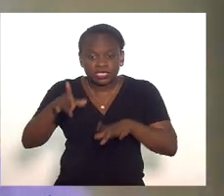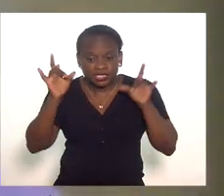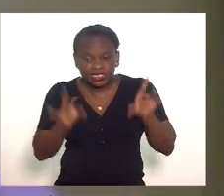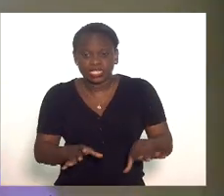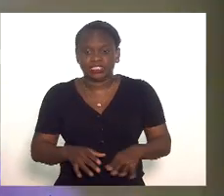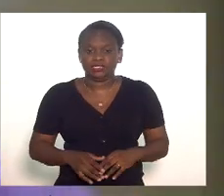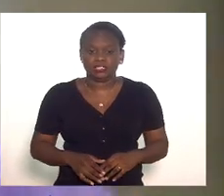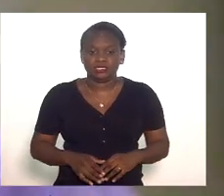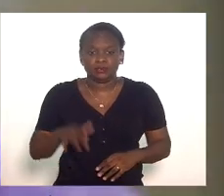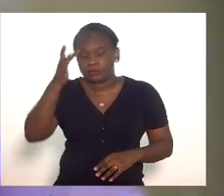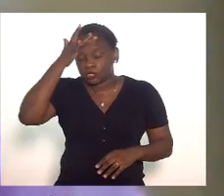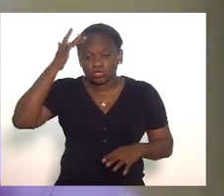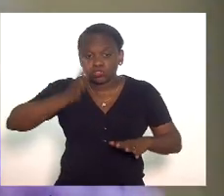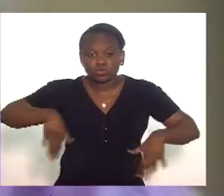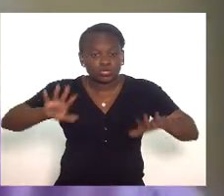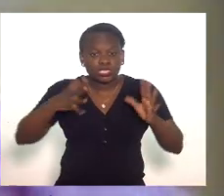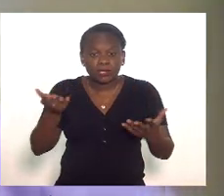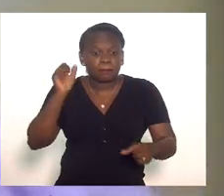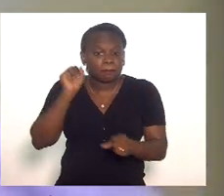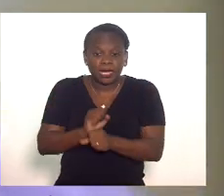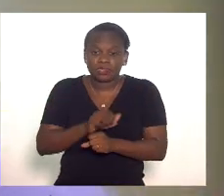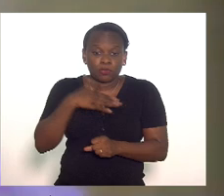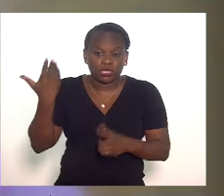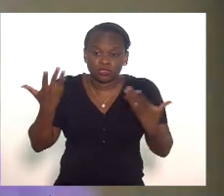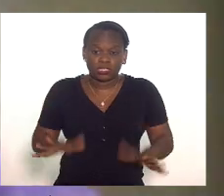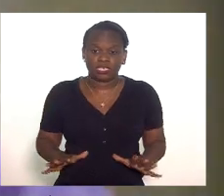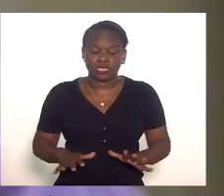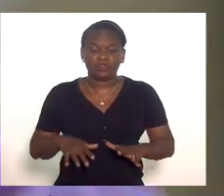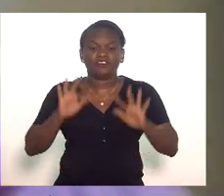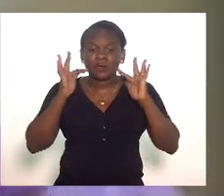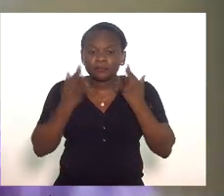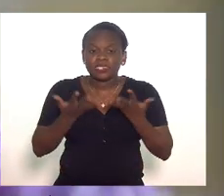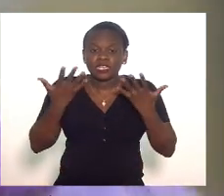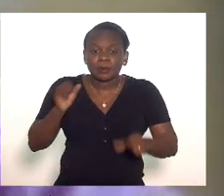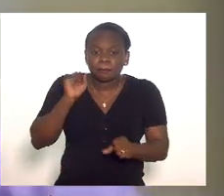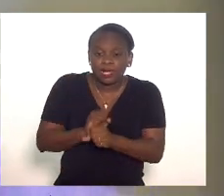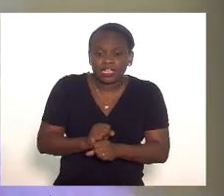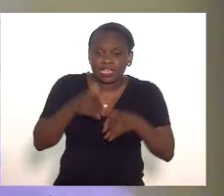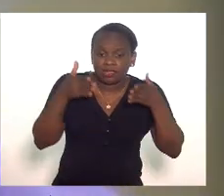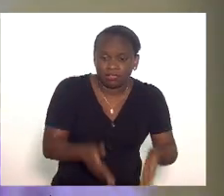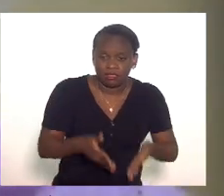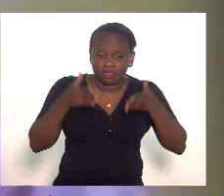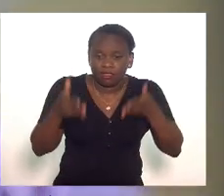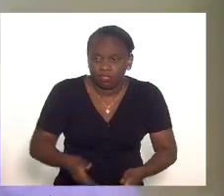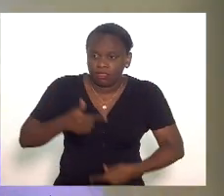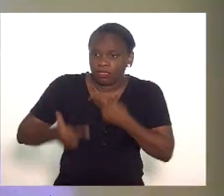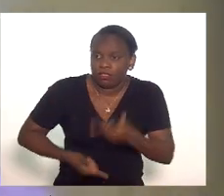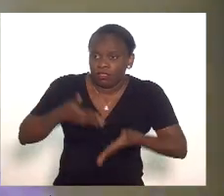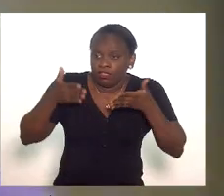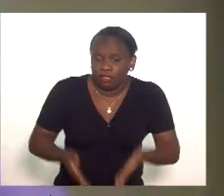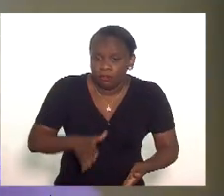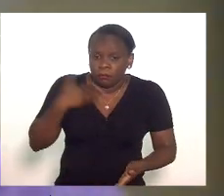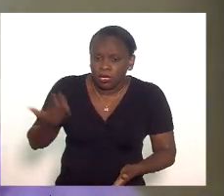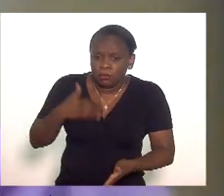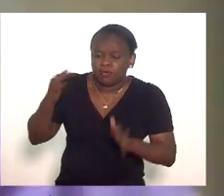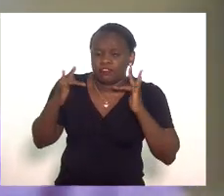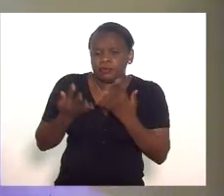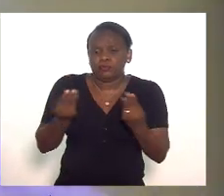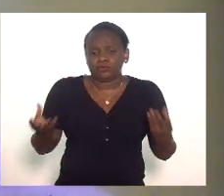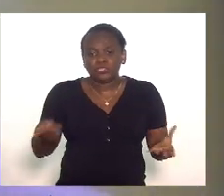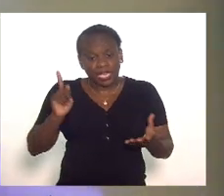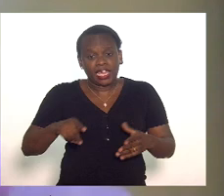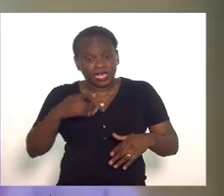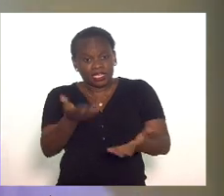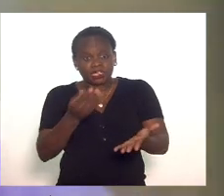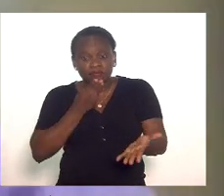saia as pessoas querem parar de morrer as famílias querem parar de enterrar os seus entes feridos esses são os